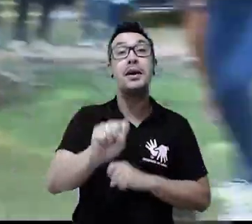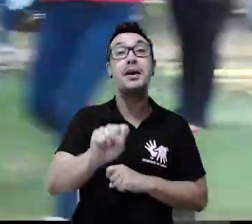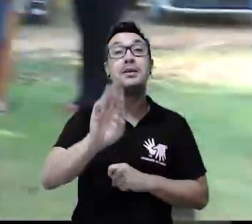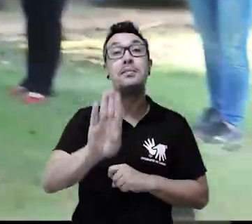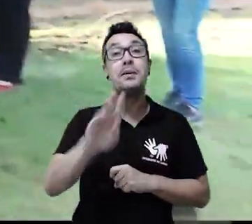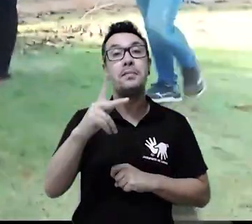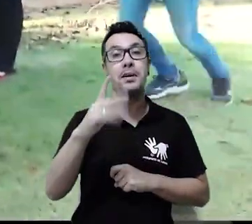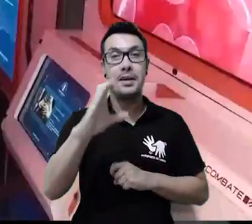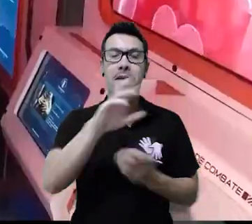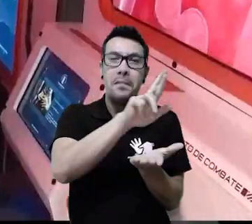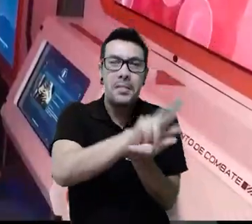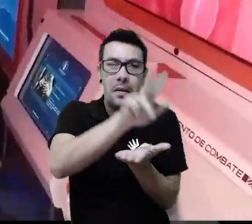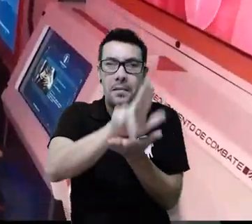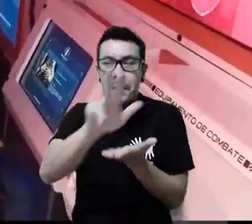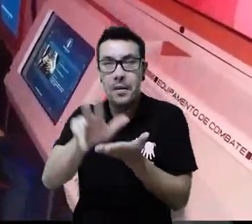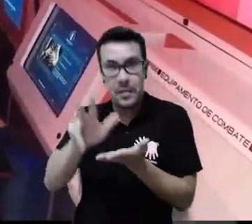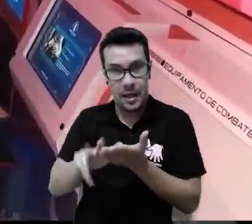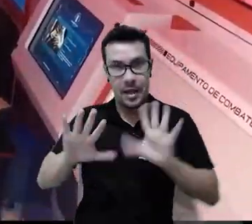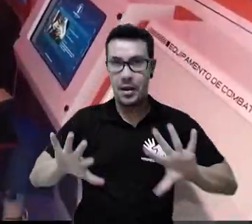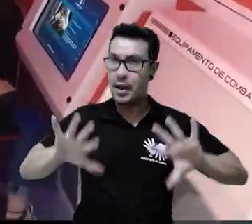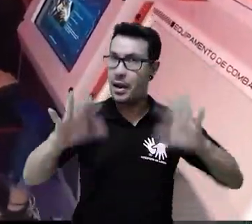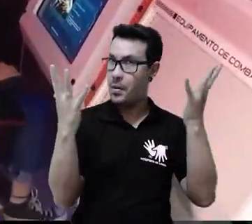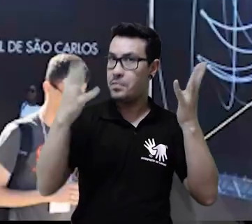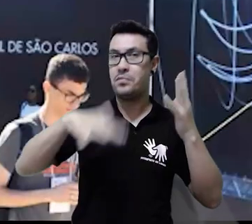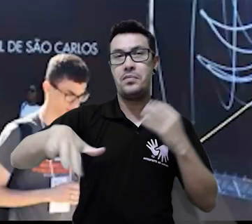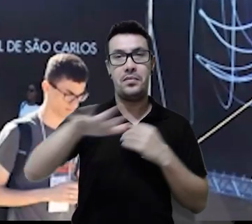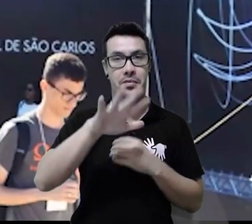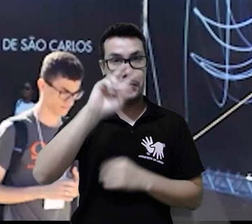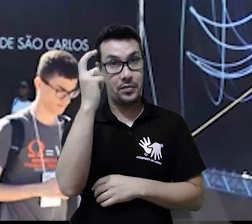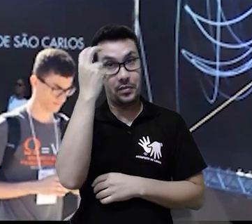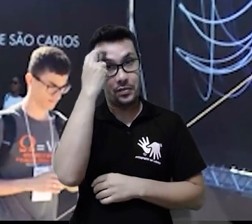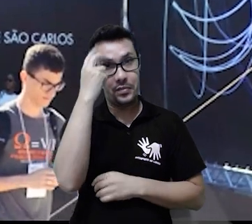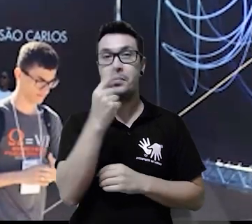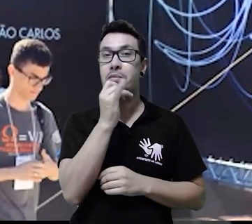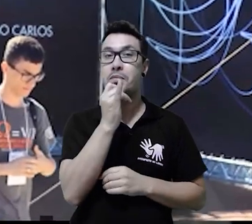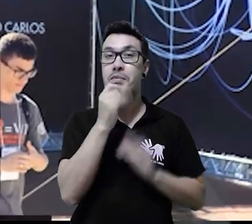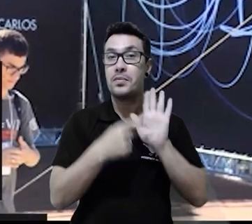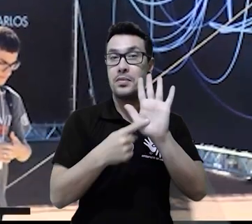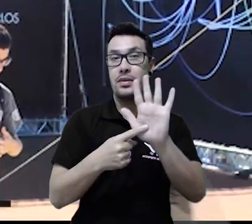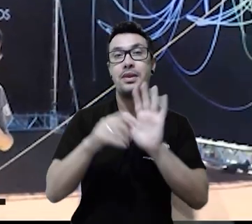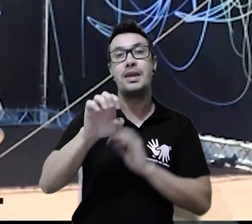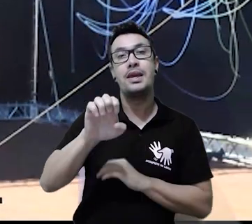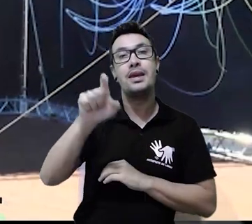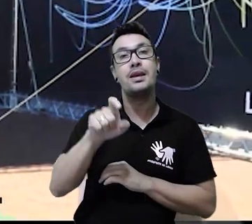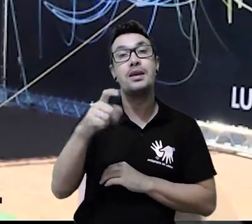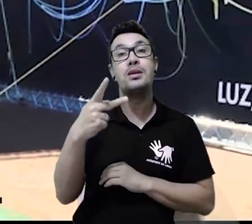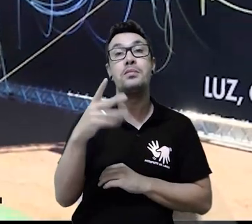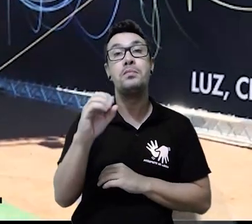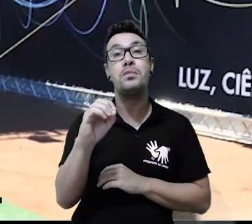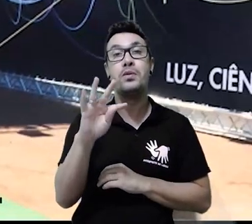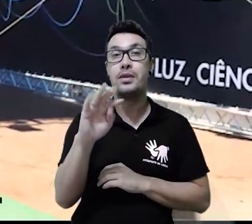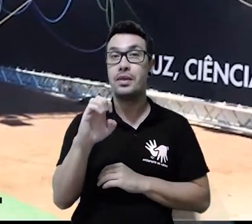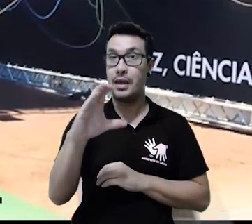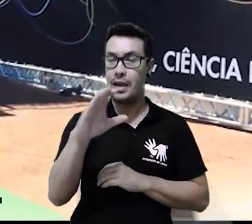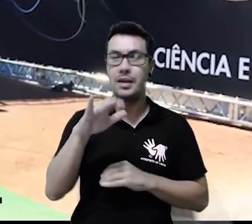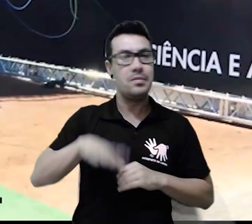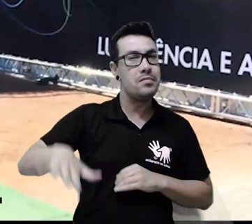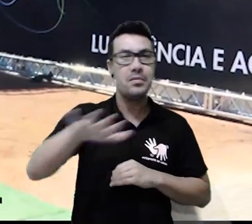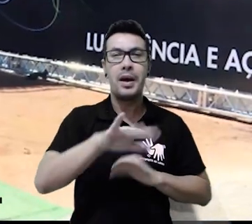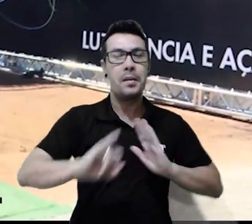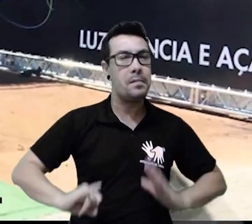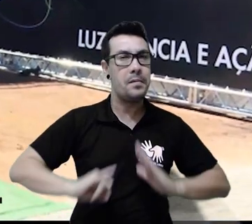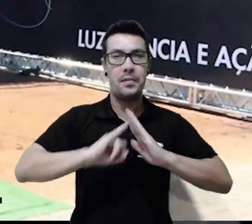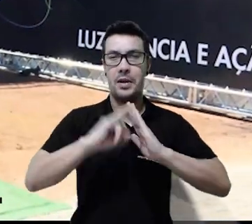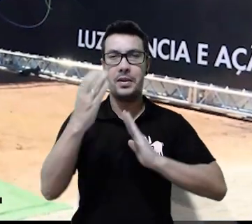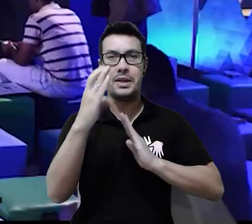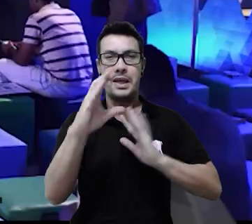uma série de eventos científicos e culturais. A ESPOTEC, uma exposição onde as principais instituições de